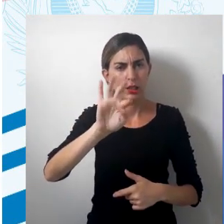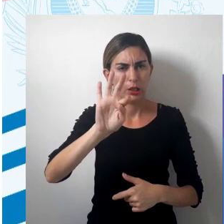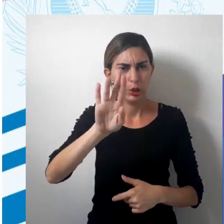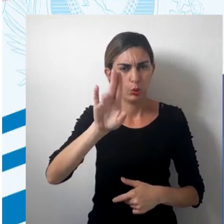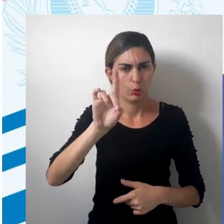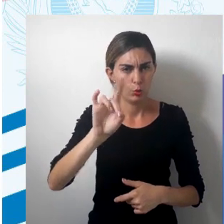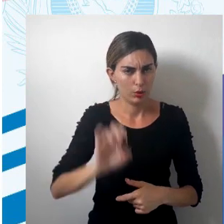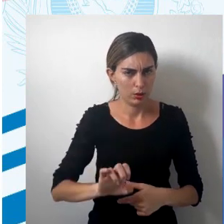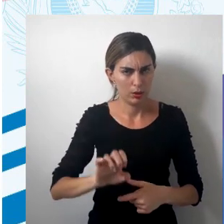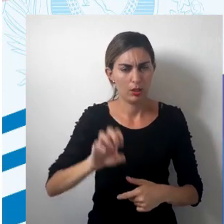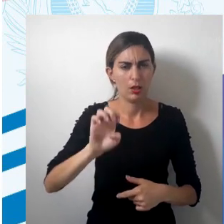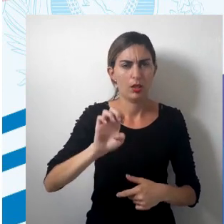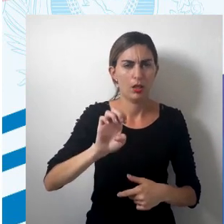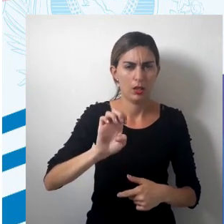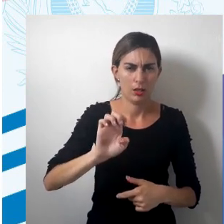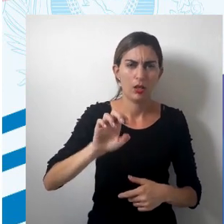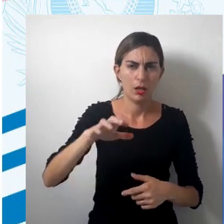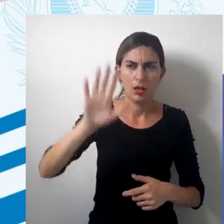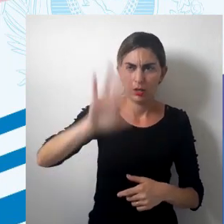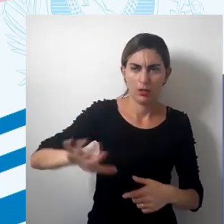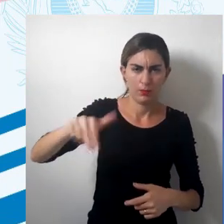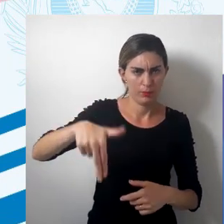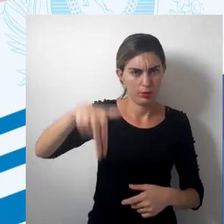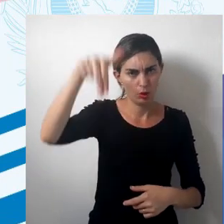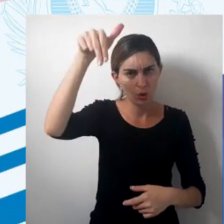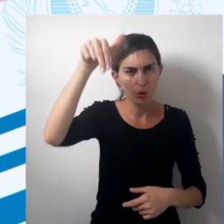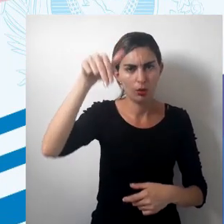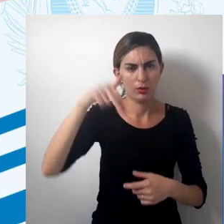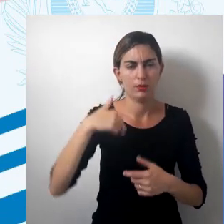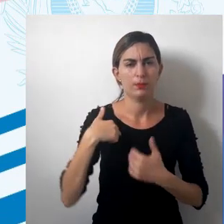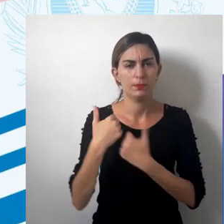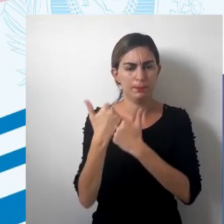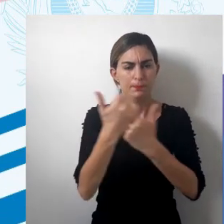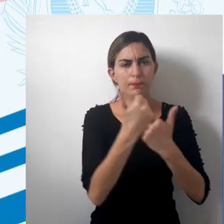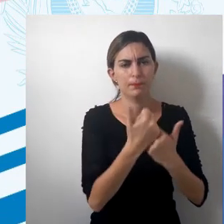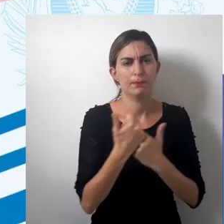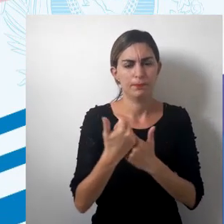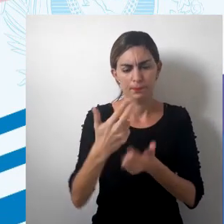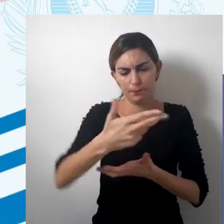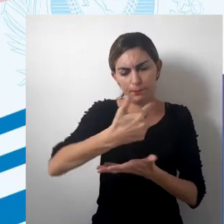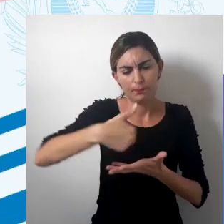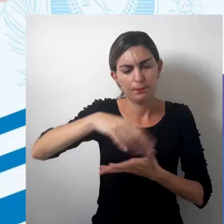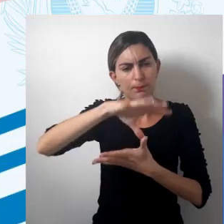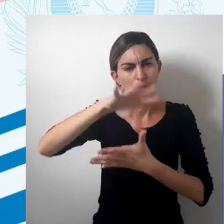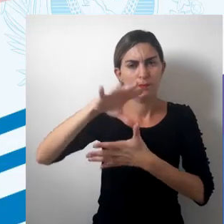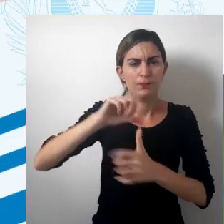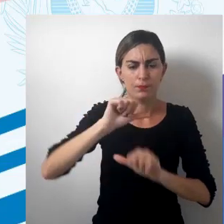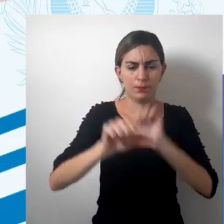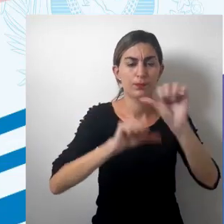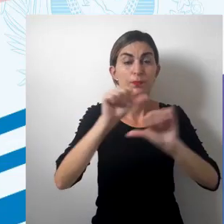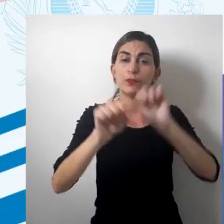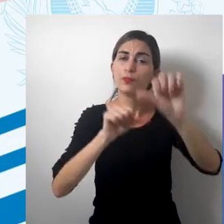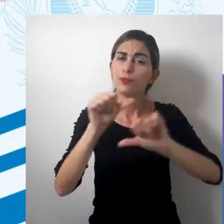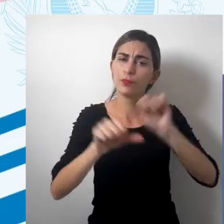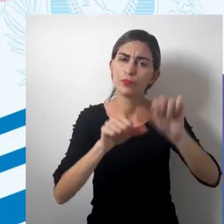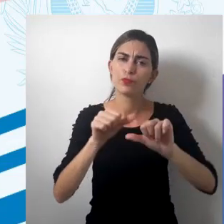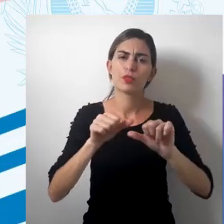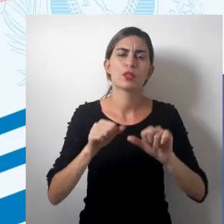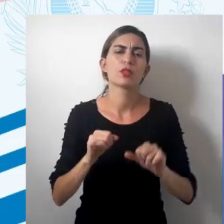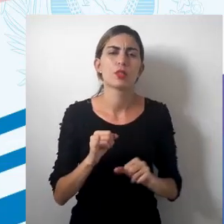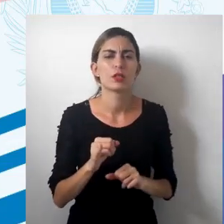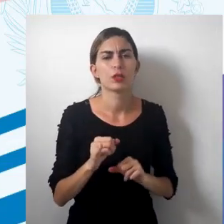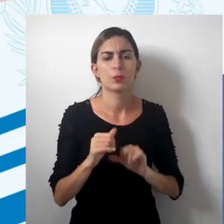de média latitude do hemisfério norte. As projeções cartográficas, elas foram se alterando na medida em que elas foram